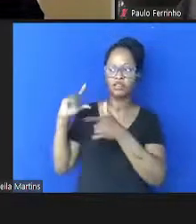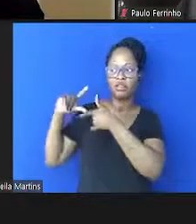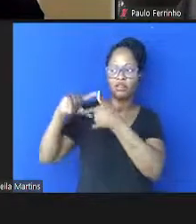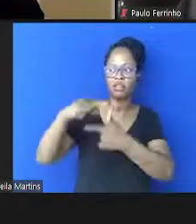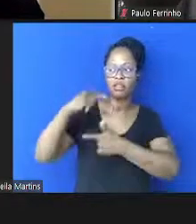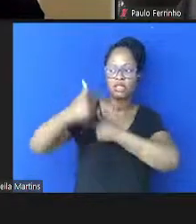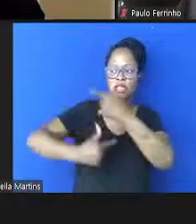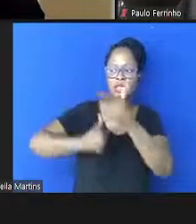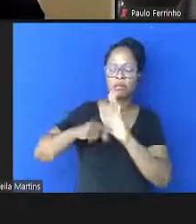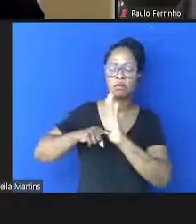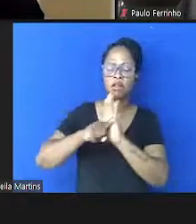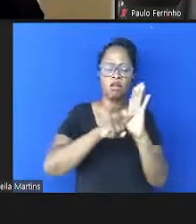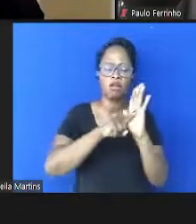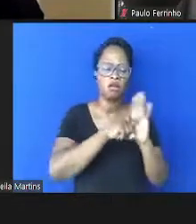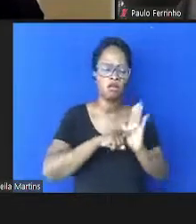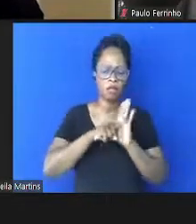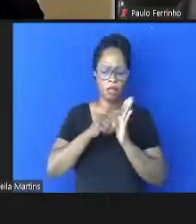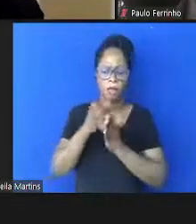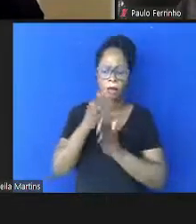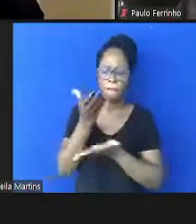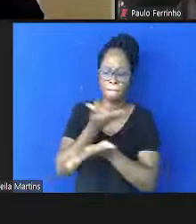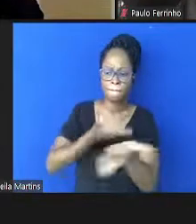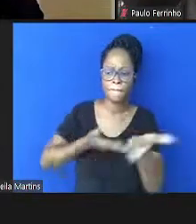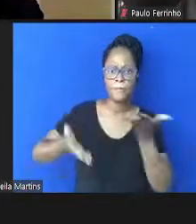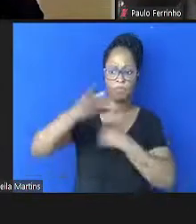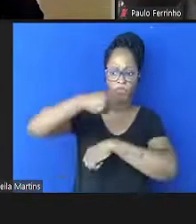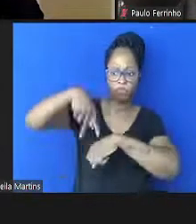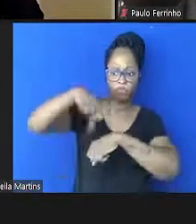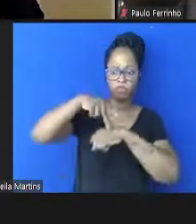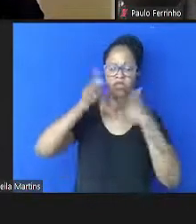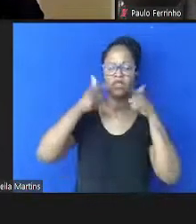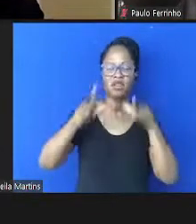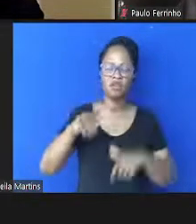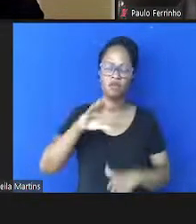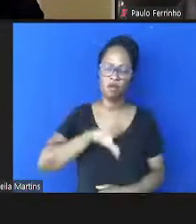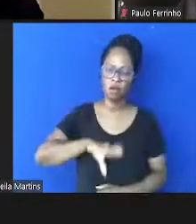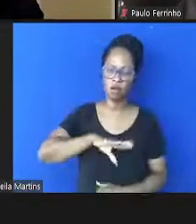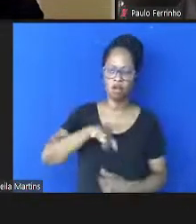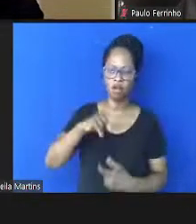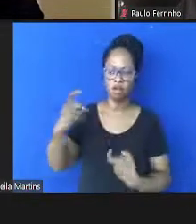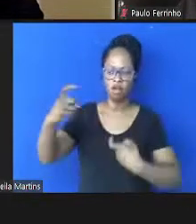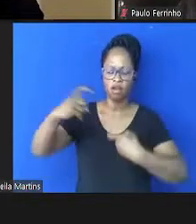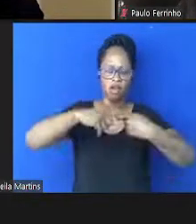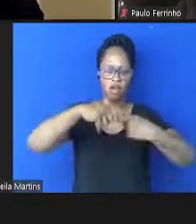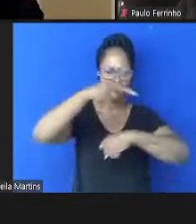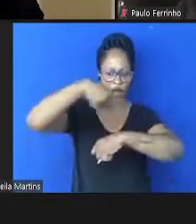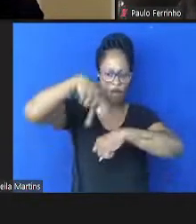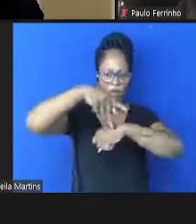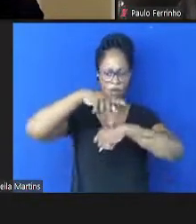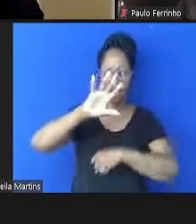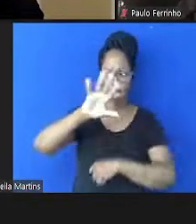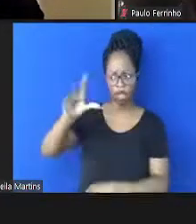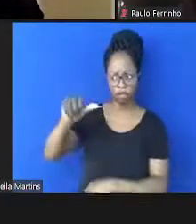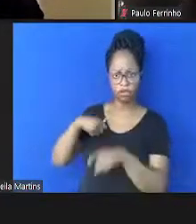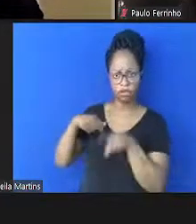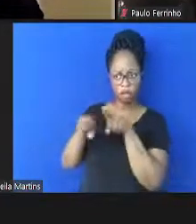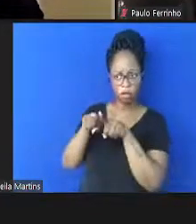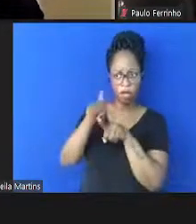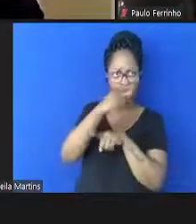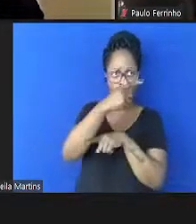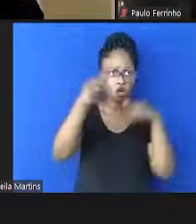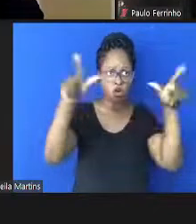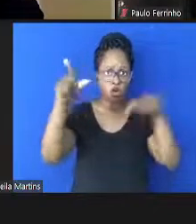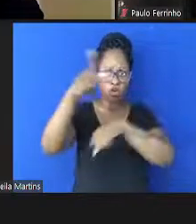perspectiva por meio da comunidade dos países de língua portuguesa, por meio da parceria com os países da África e outros países de língua